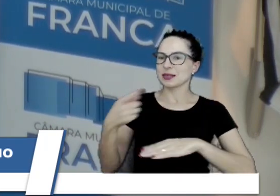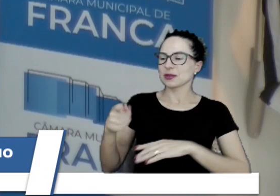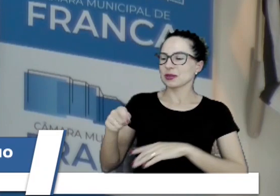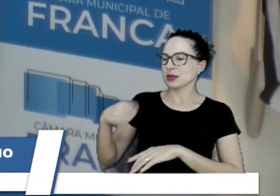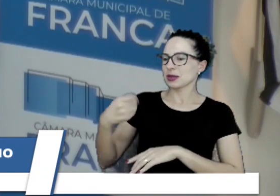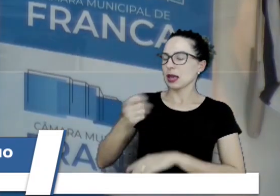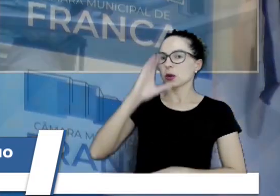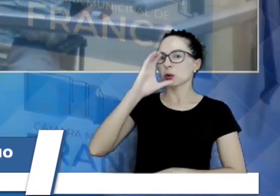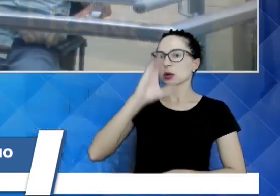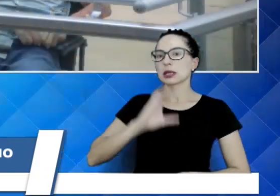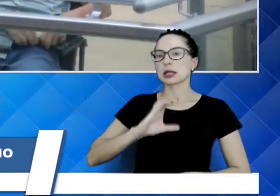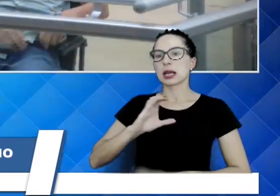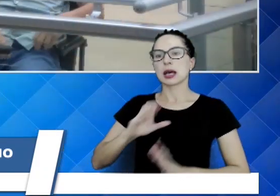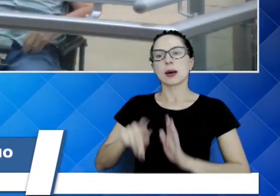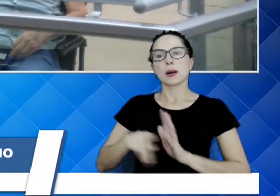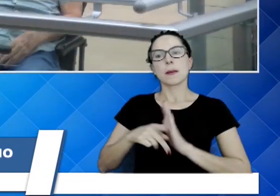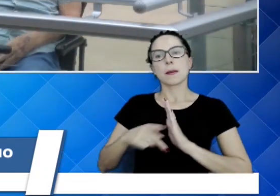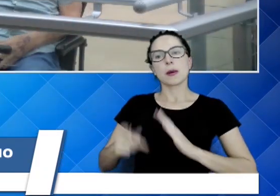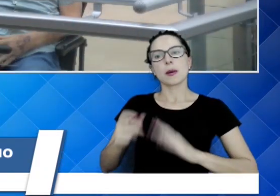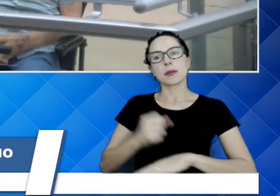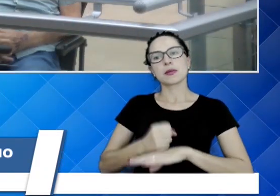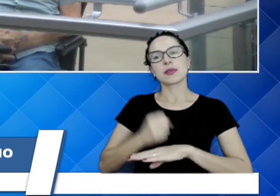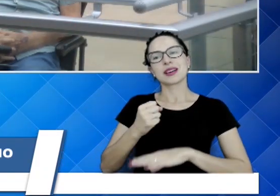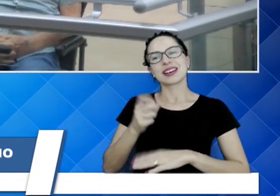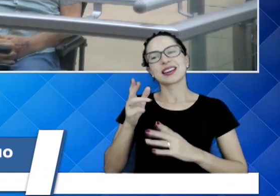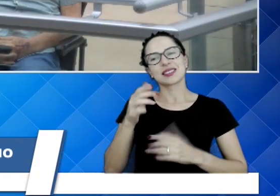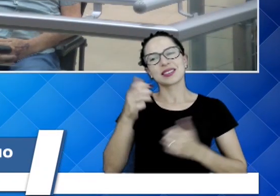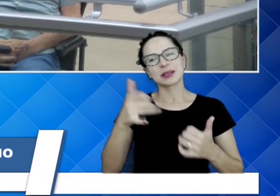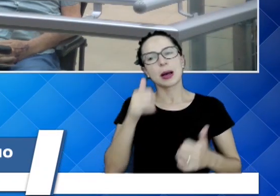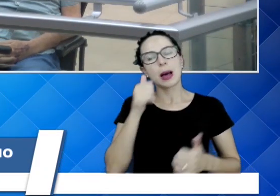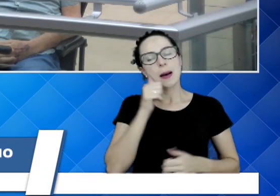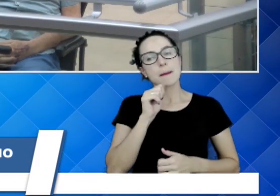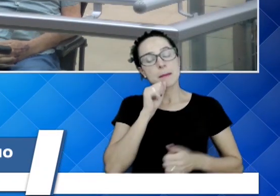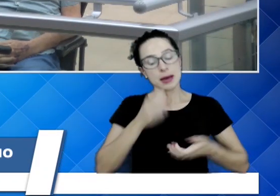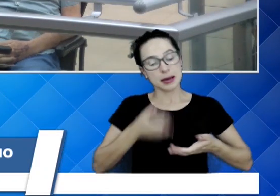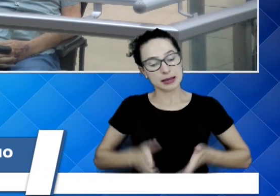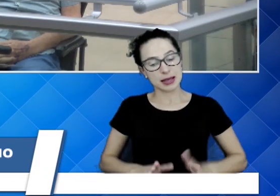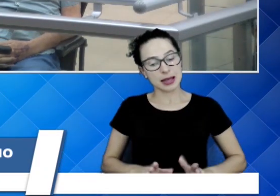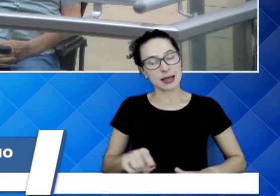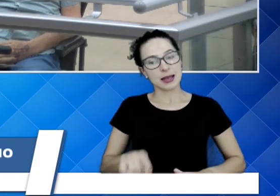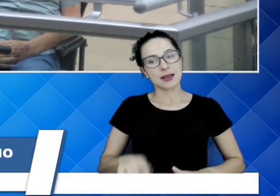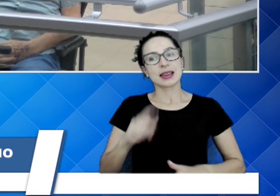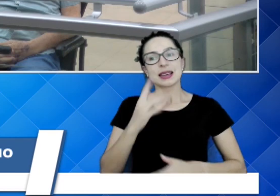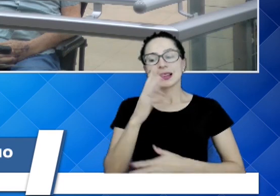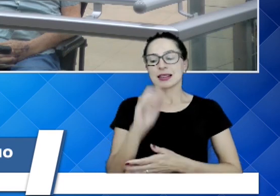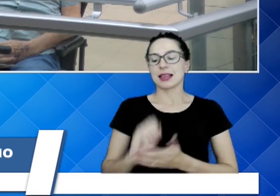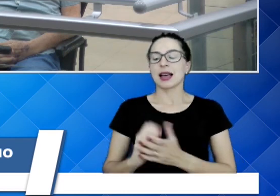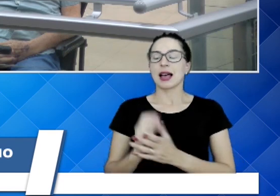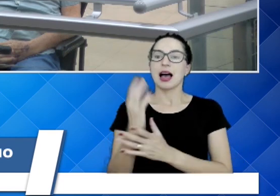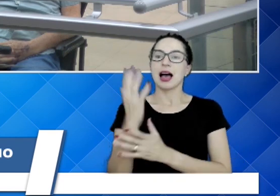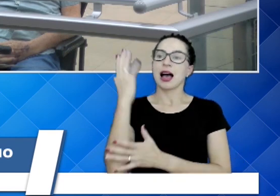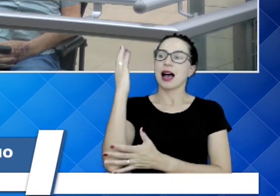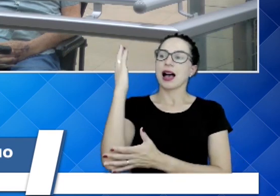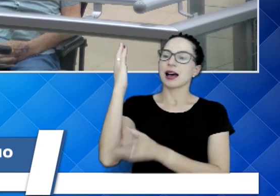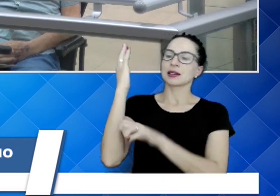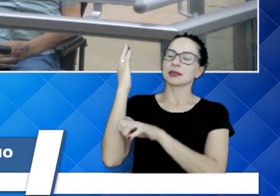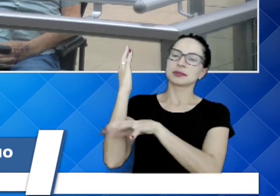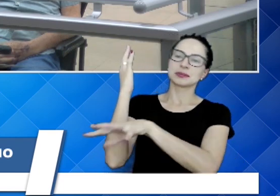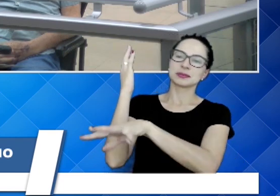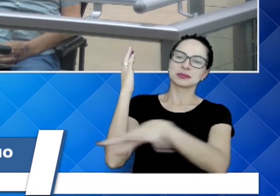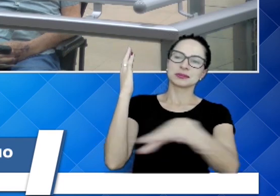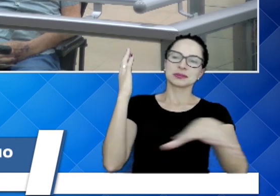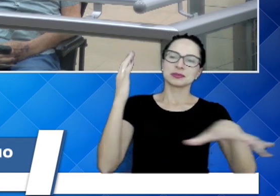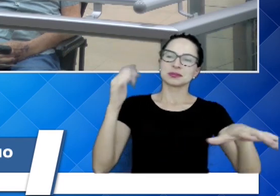Como bem disse, sua mãe nasceu aqui e essa árvore gerou bons frutos na nossa cidade. O trabalho